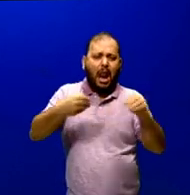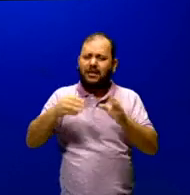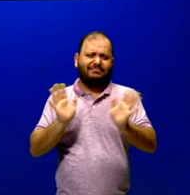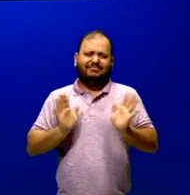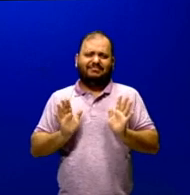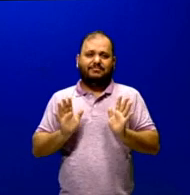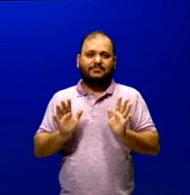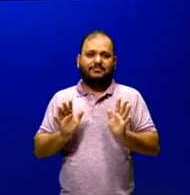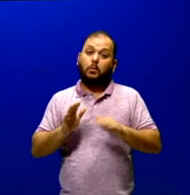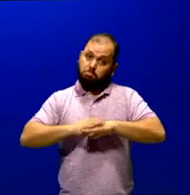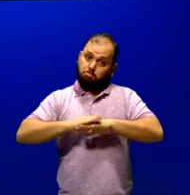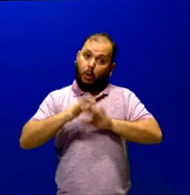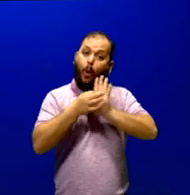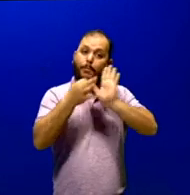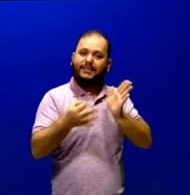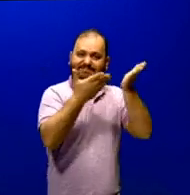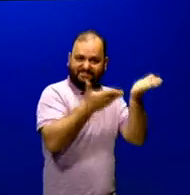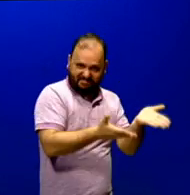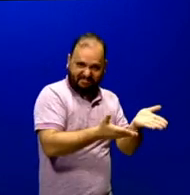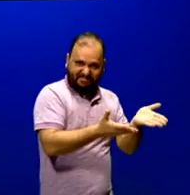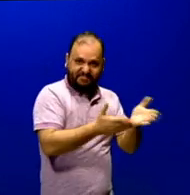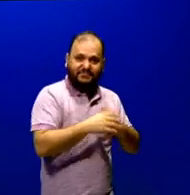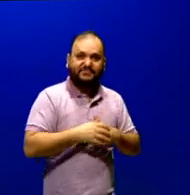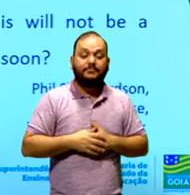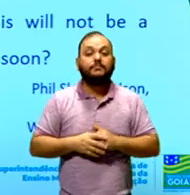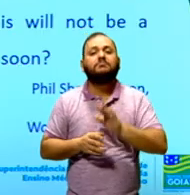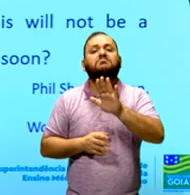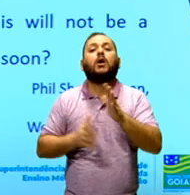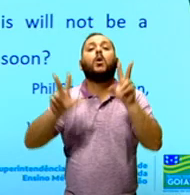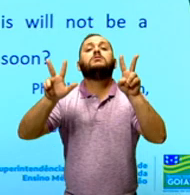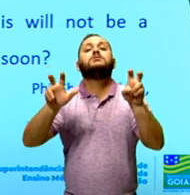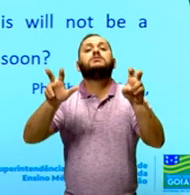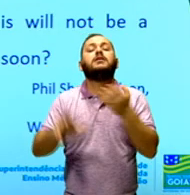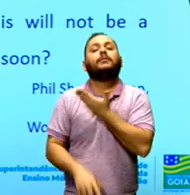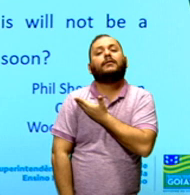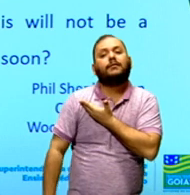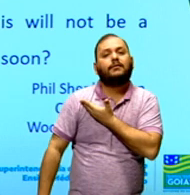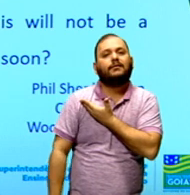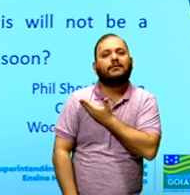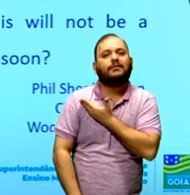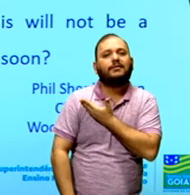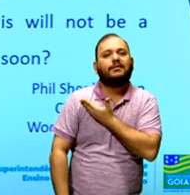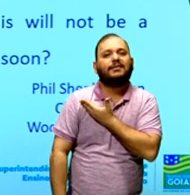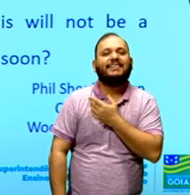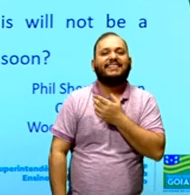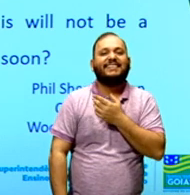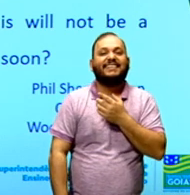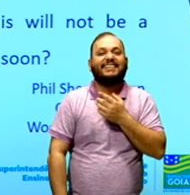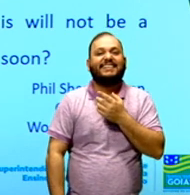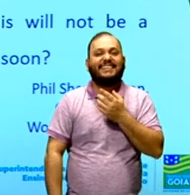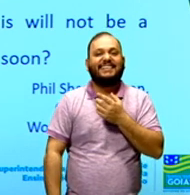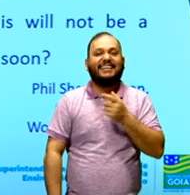Bom, então, qual que é o tema da carta? Sabendo então que ele está preocupado com a mensagem do governo. O primeiro